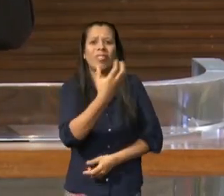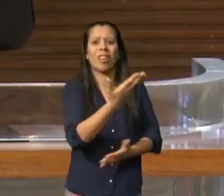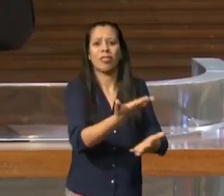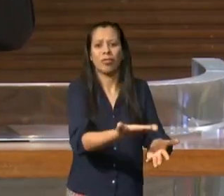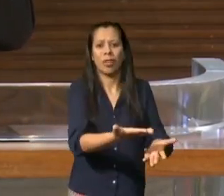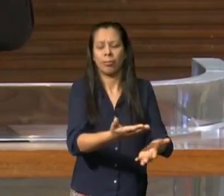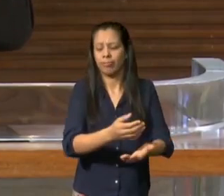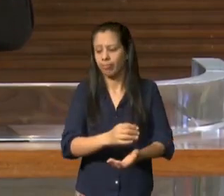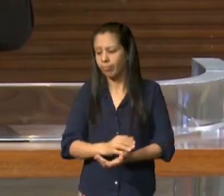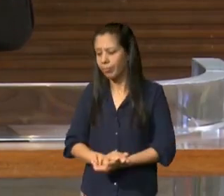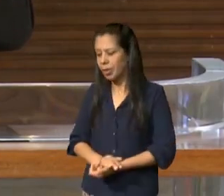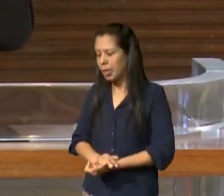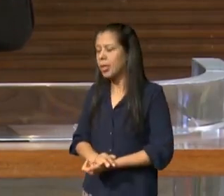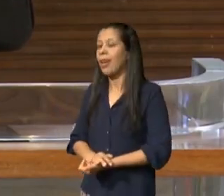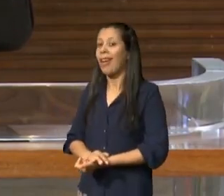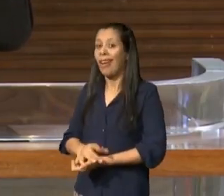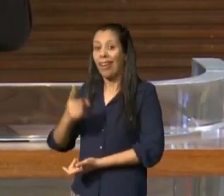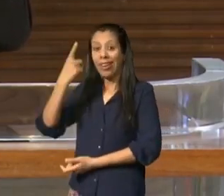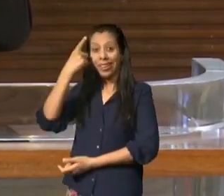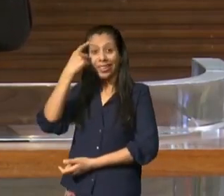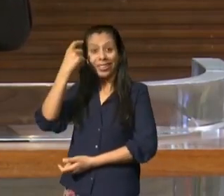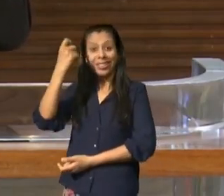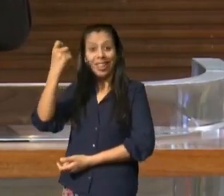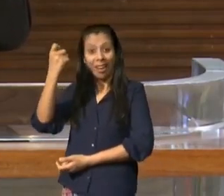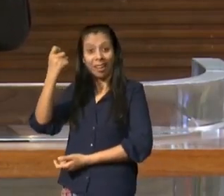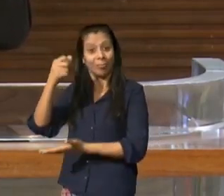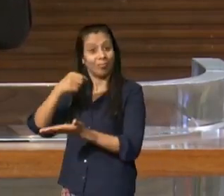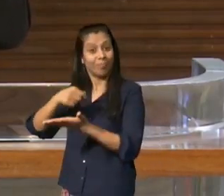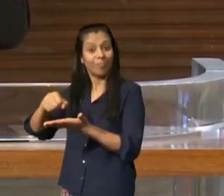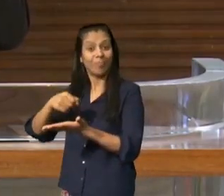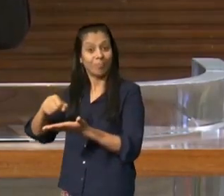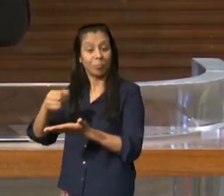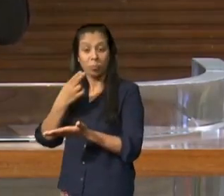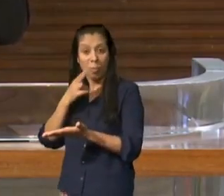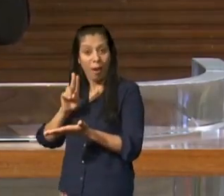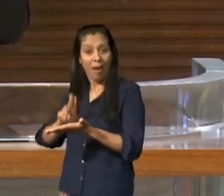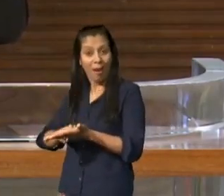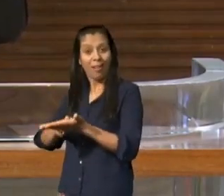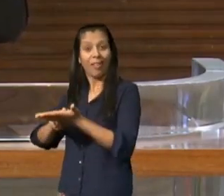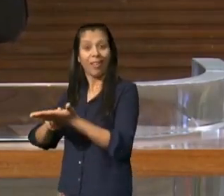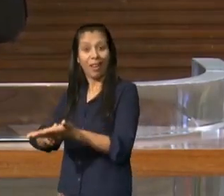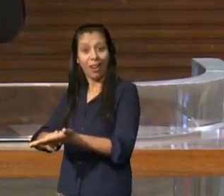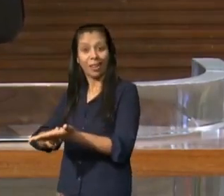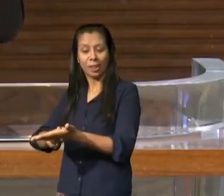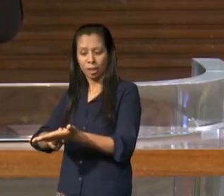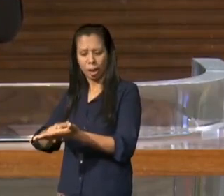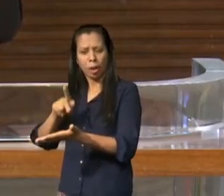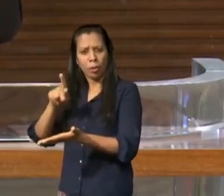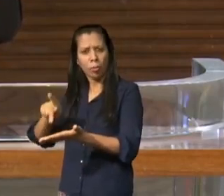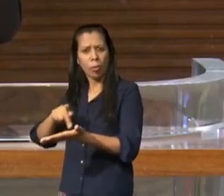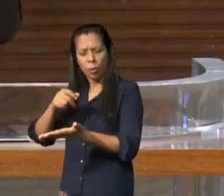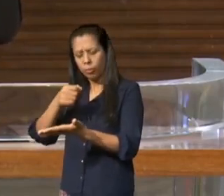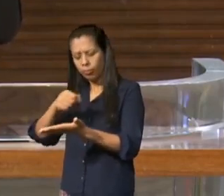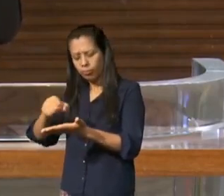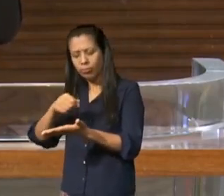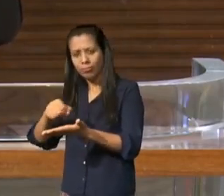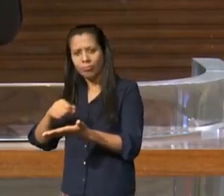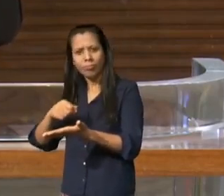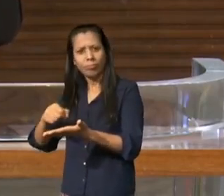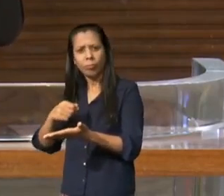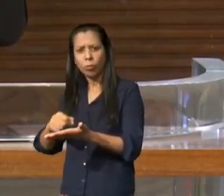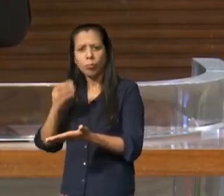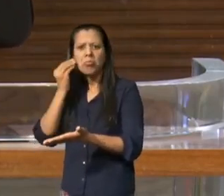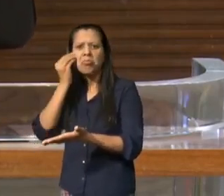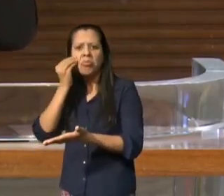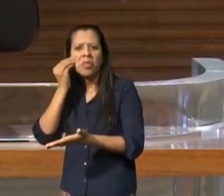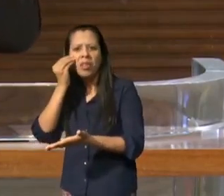os seus deslizes e o seu afastamento daqueles princípios originais que Paulo havia ensinado através